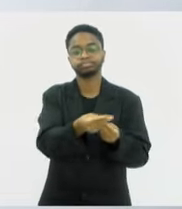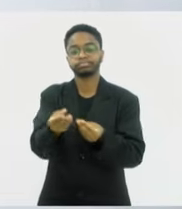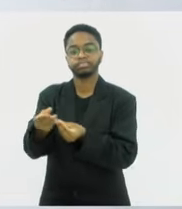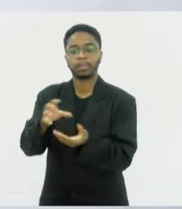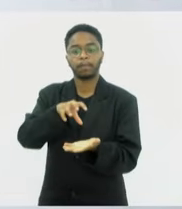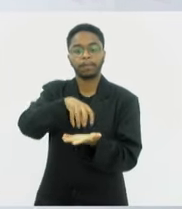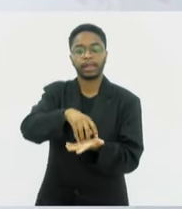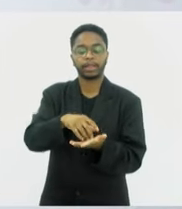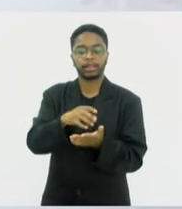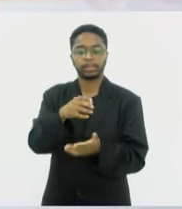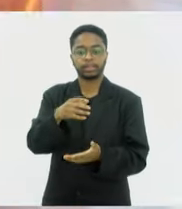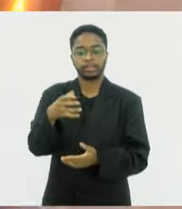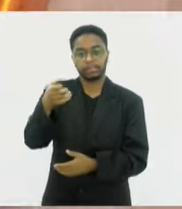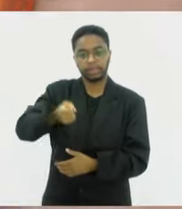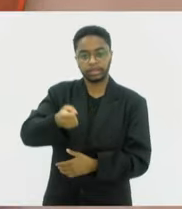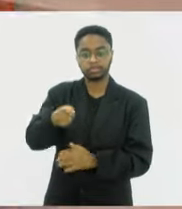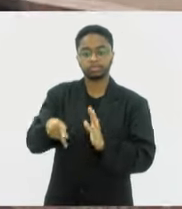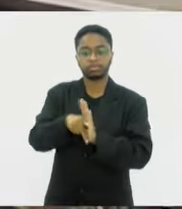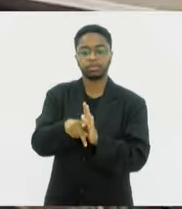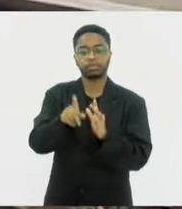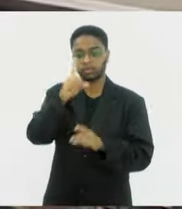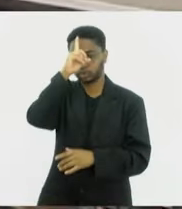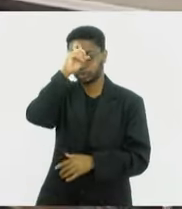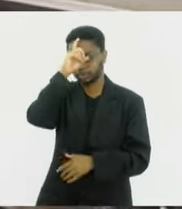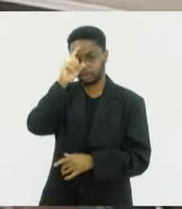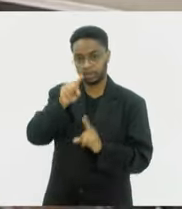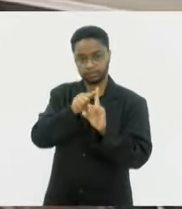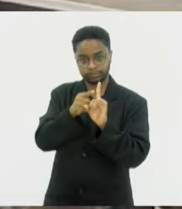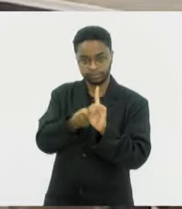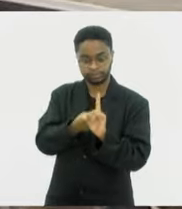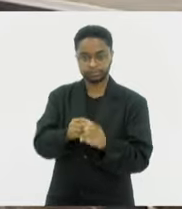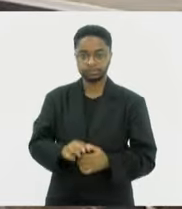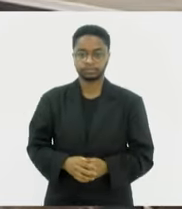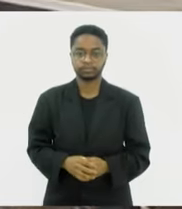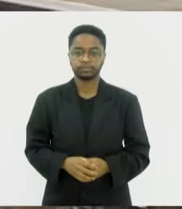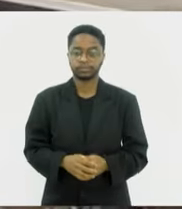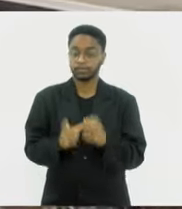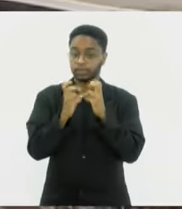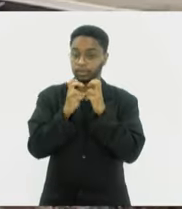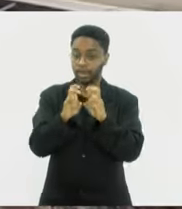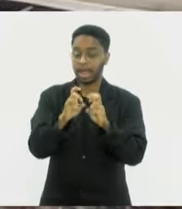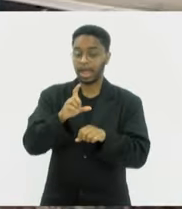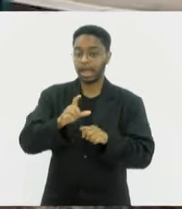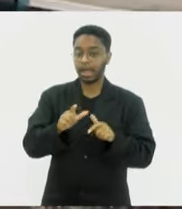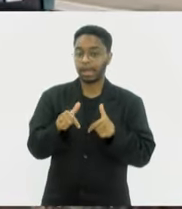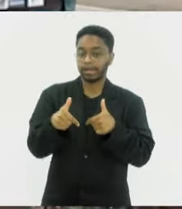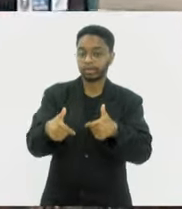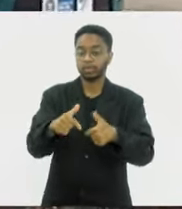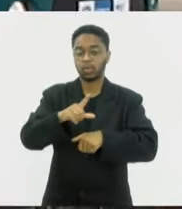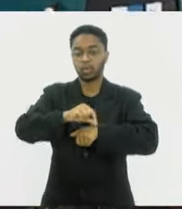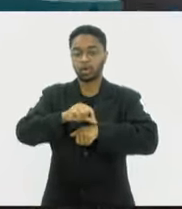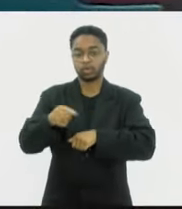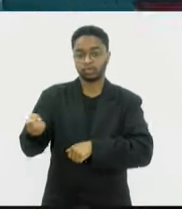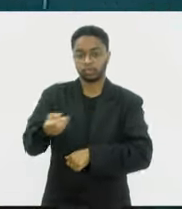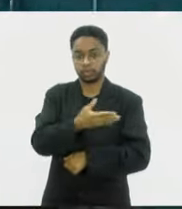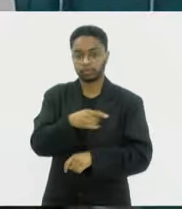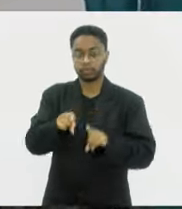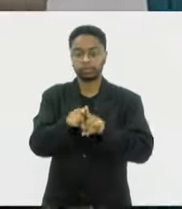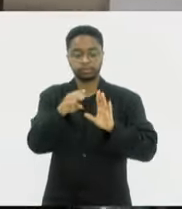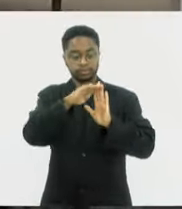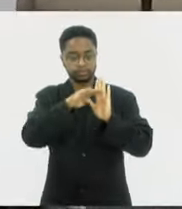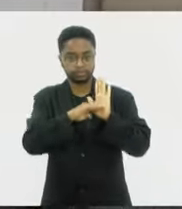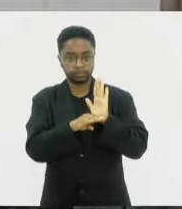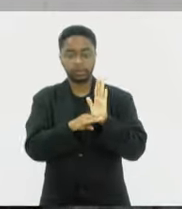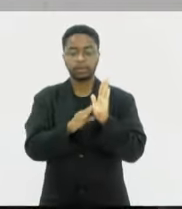maternidades municipais. A Supervia já está operando com novos horários. A programação, os intervalos e